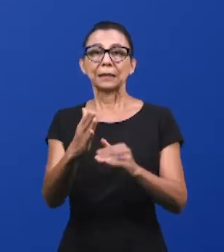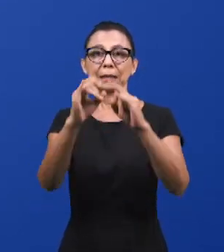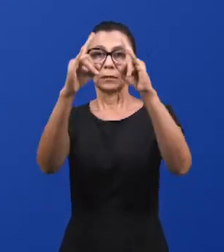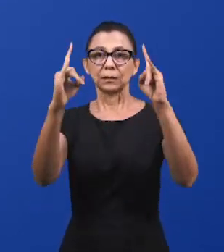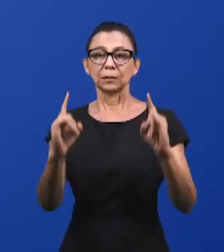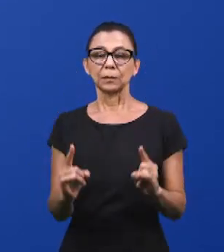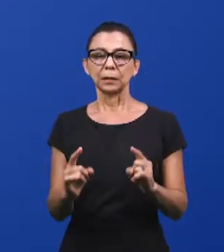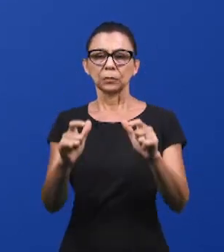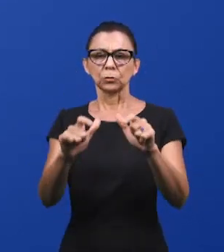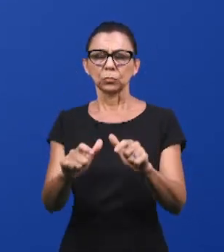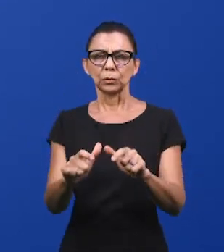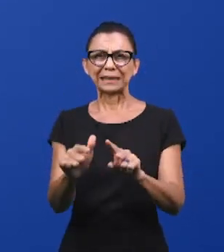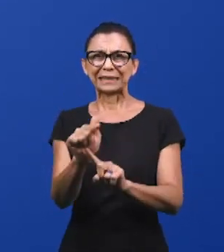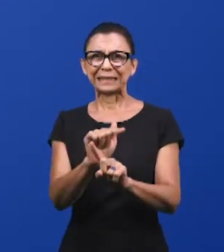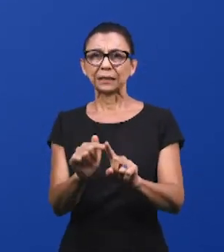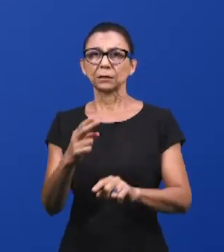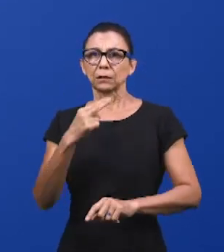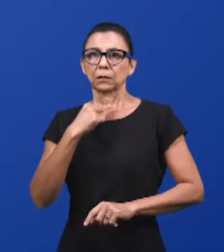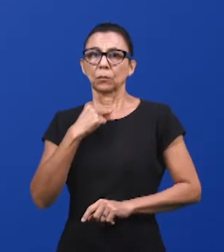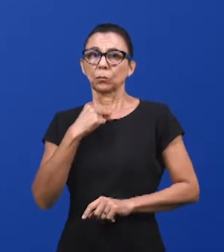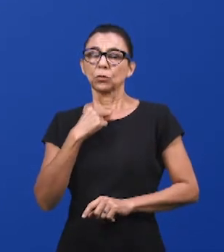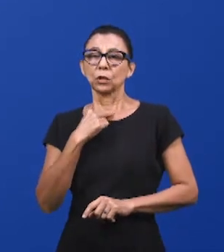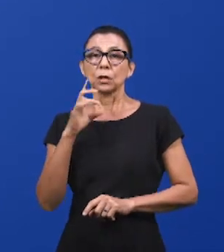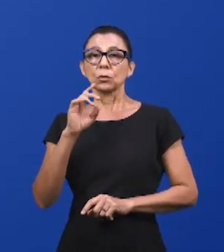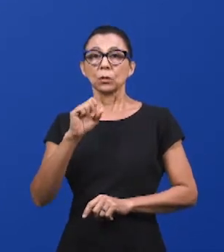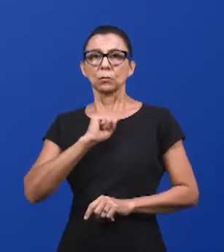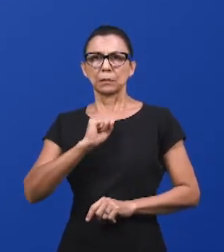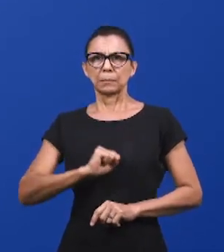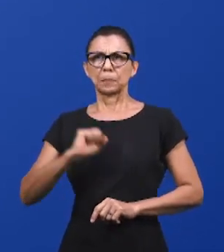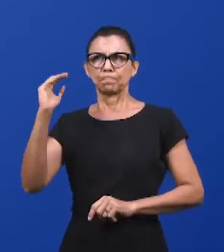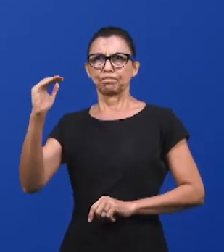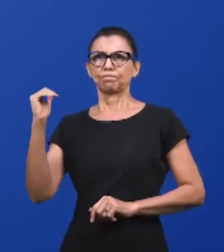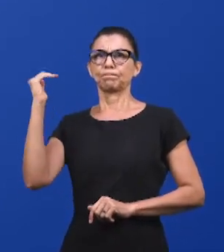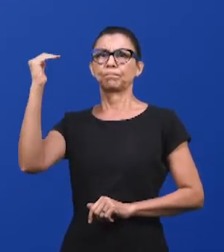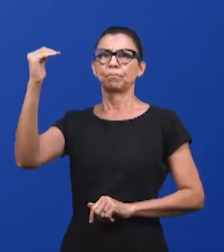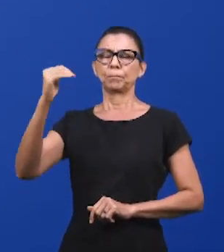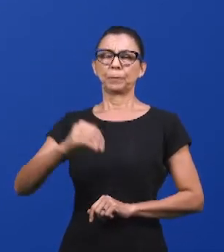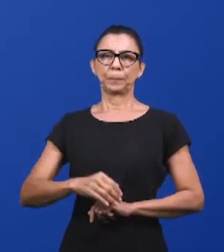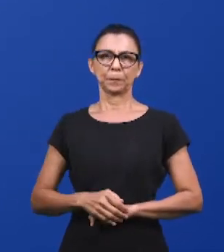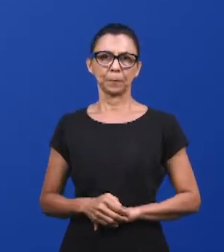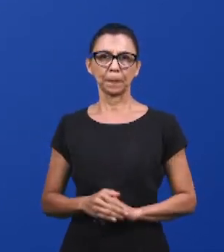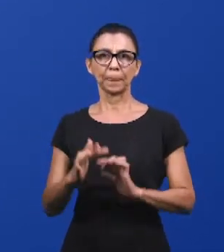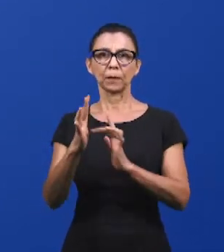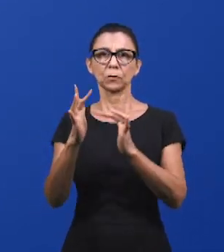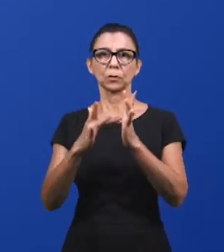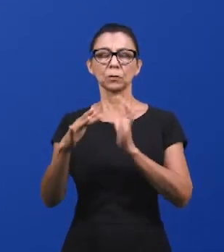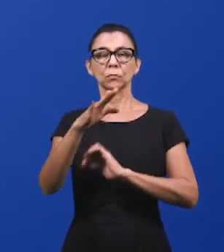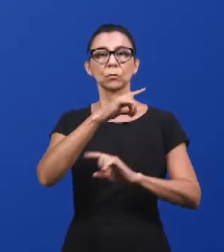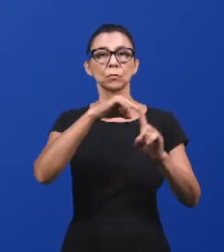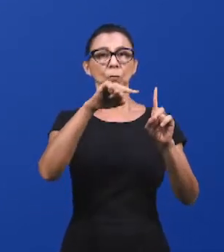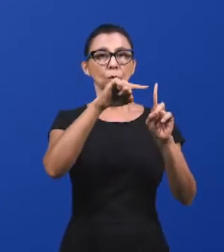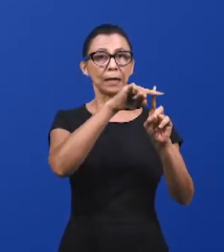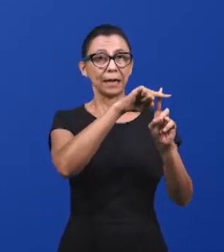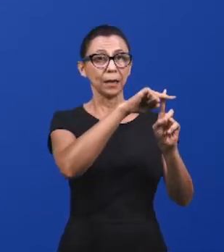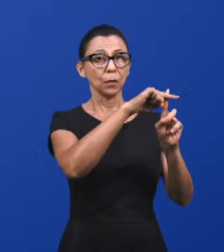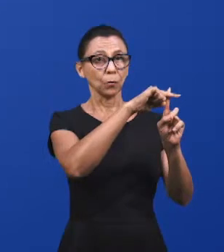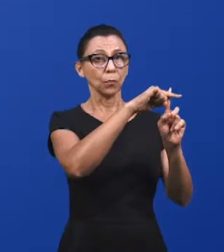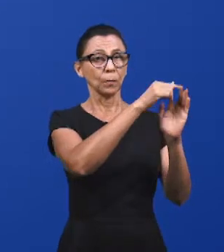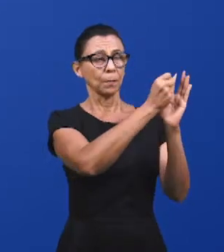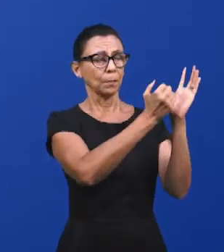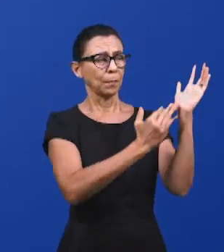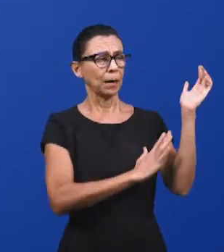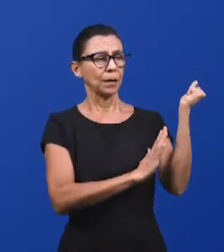Jesus foi sacrificado na cruz do Calvário, o seu sangue foi ali derramado, o véu que